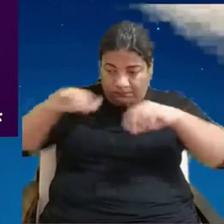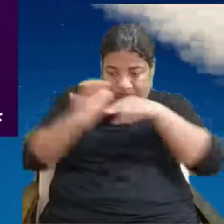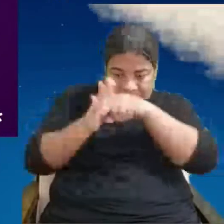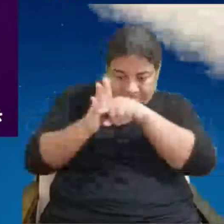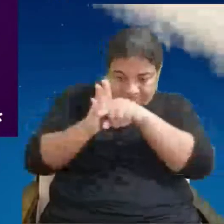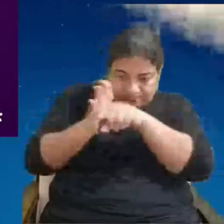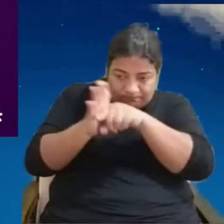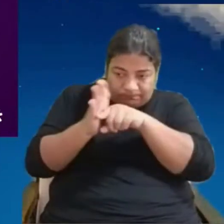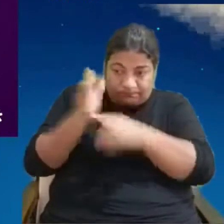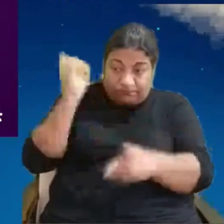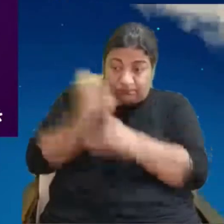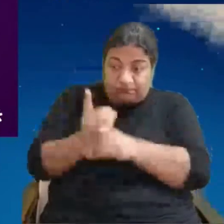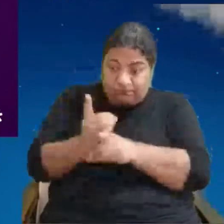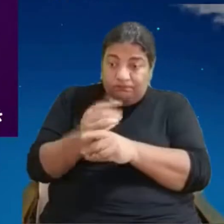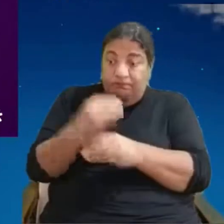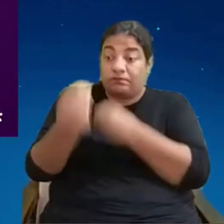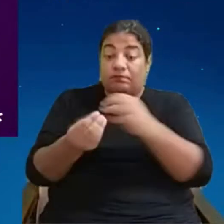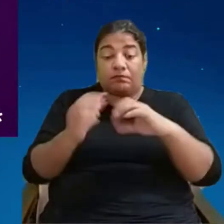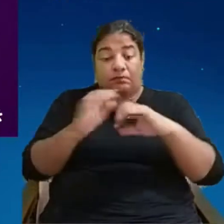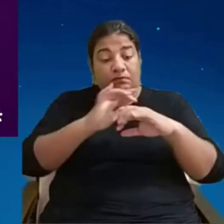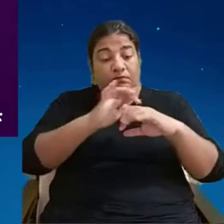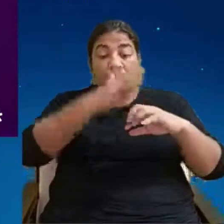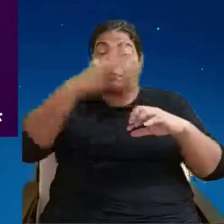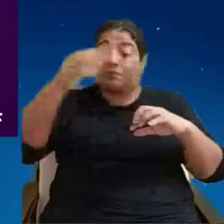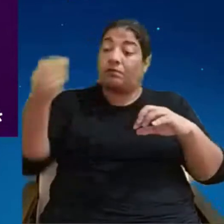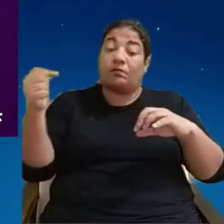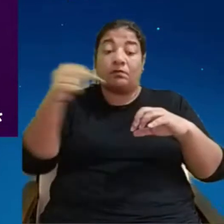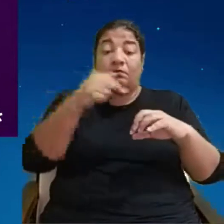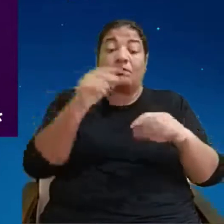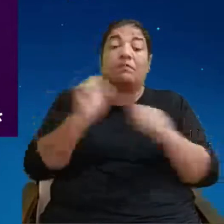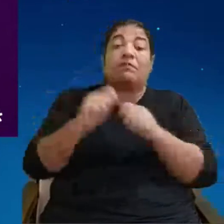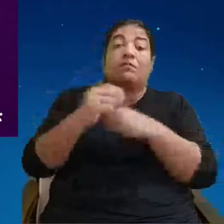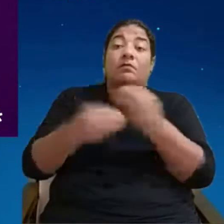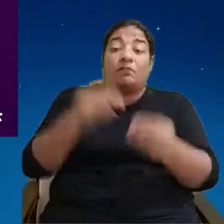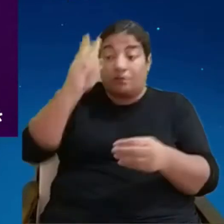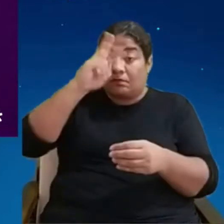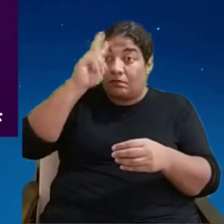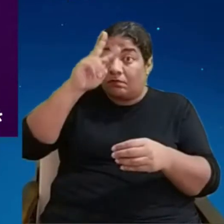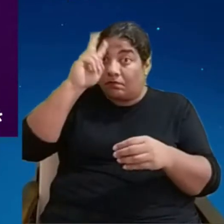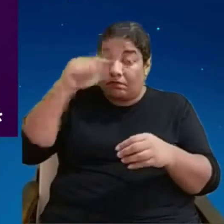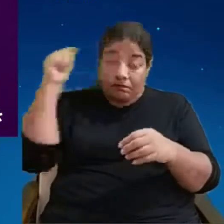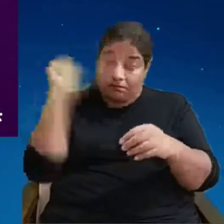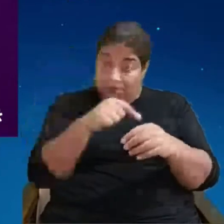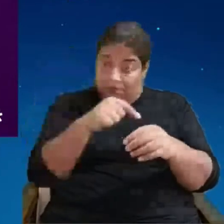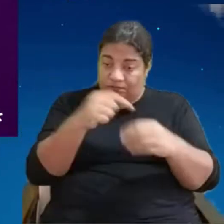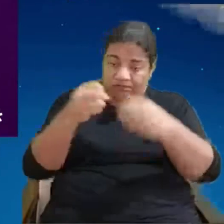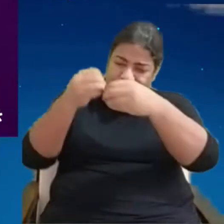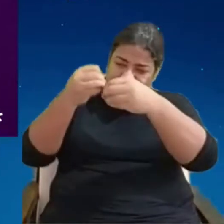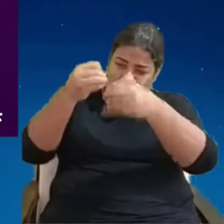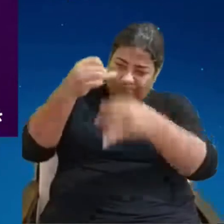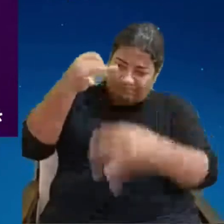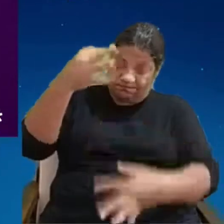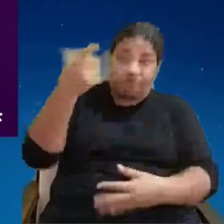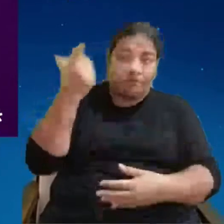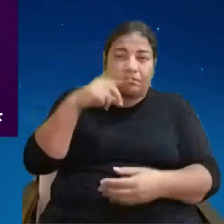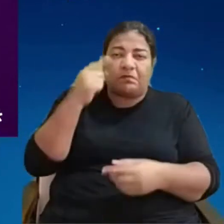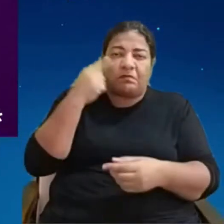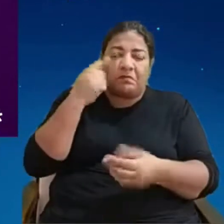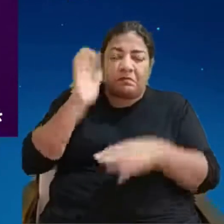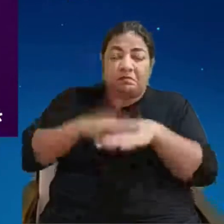De forma inviolável. Então, eu consigo mostrar quem produziu, qual foi o Orívis,